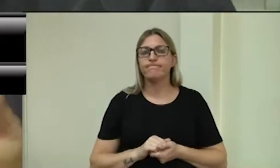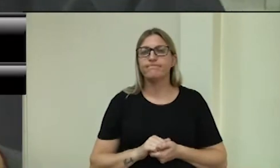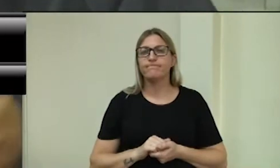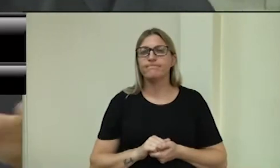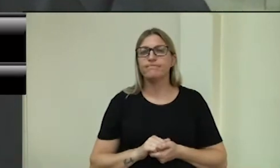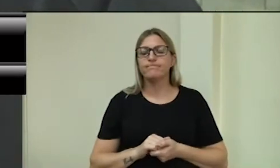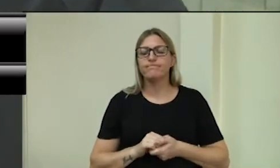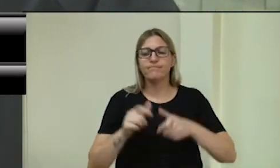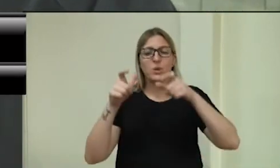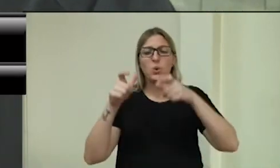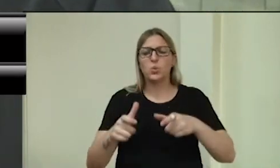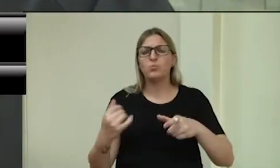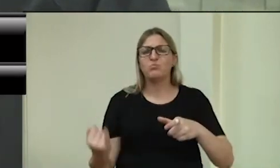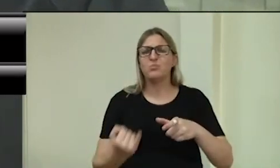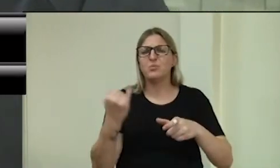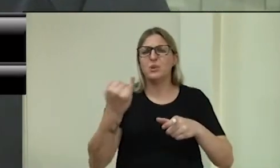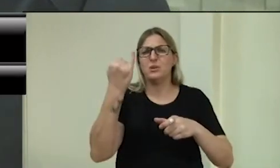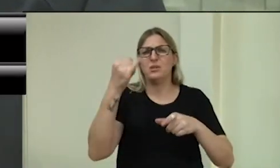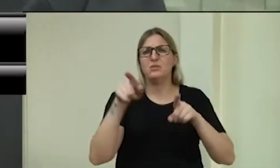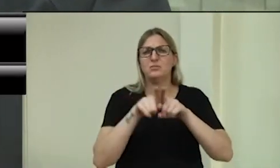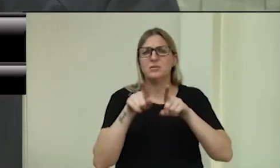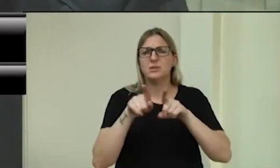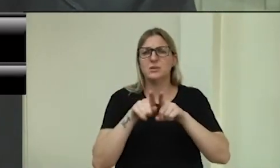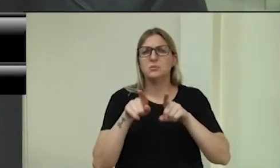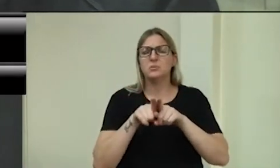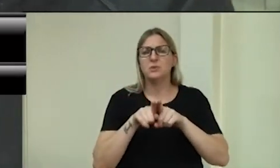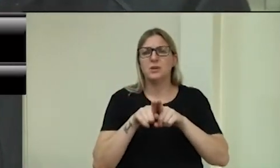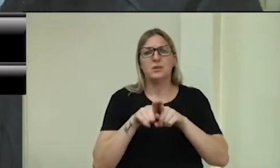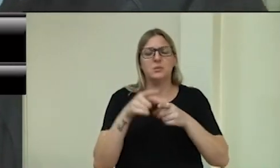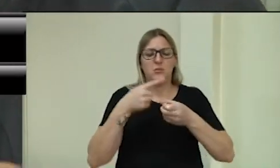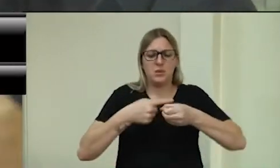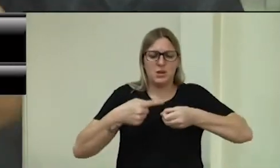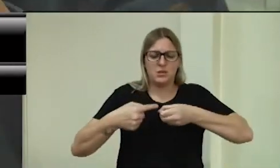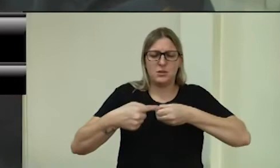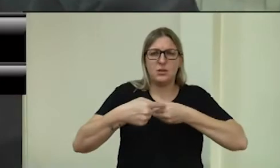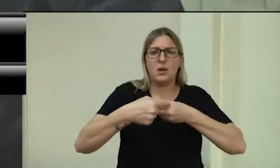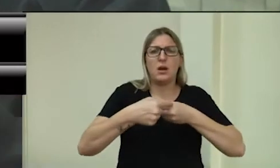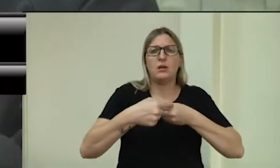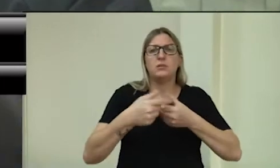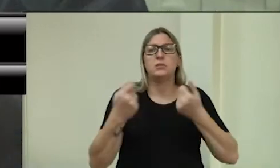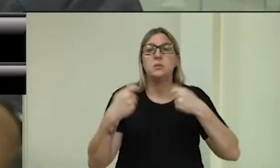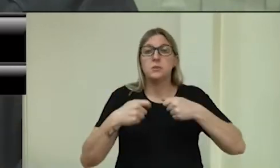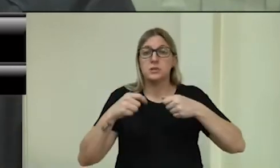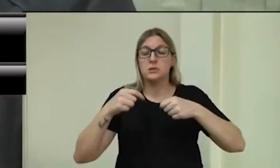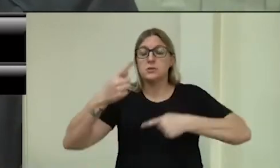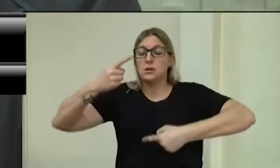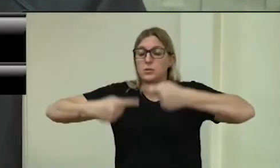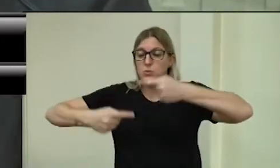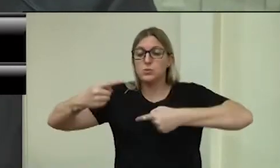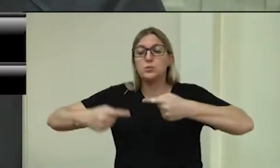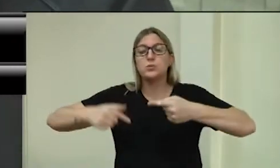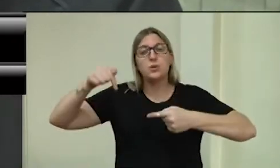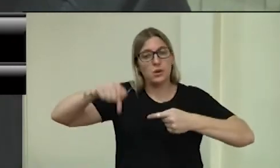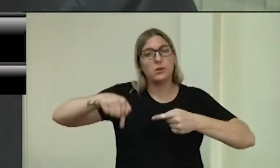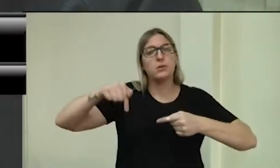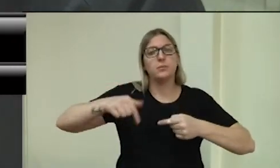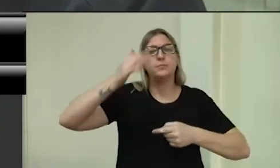importantes e também viáveis para a nossa cidade. Eu acho que a gente tem que fazer esse debate e aqui é esta casa.